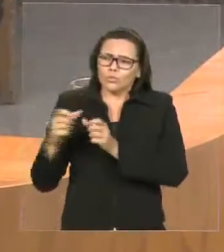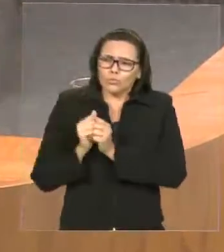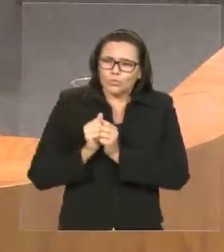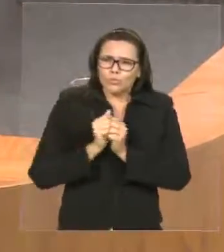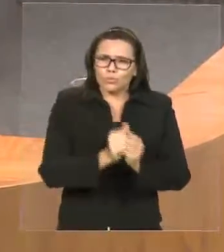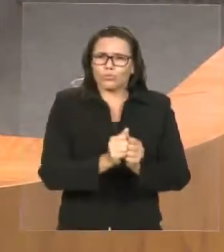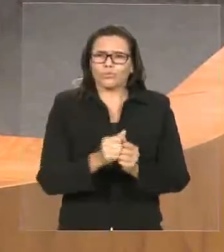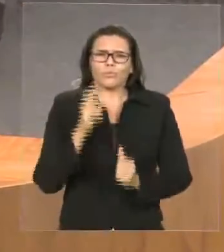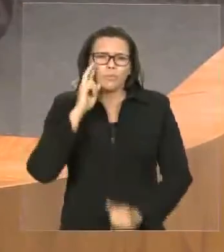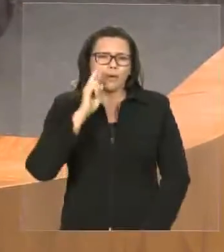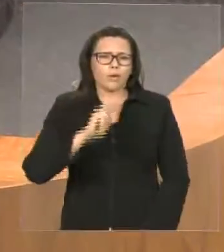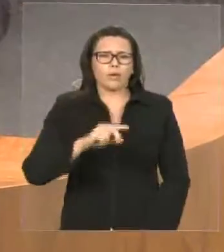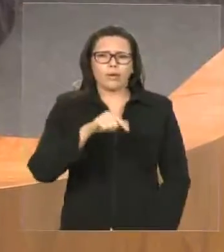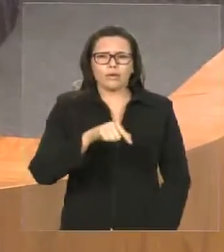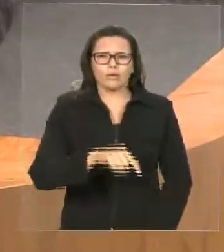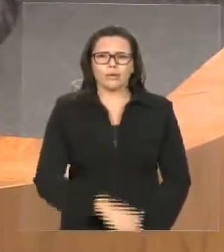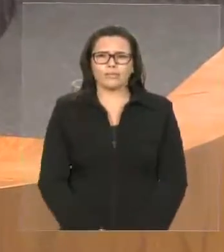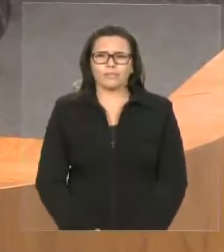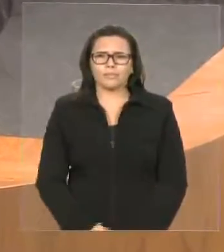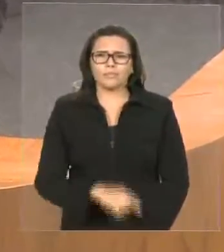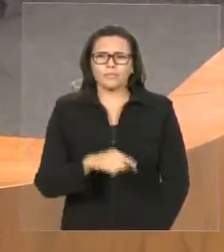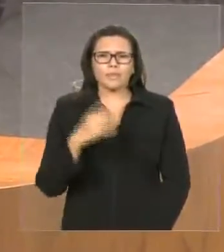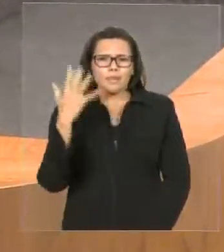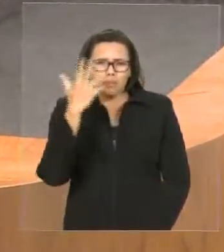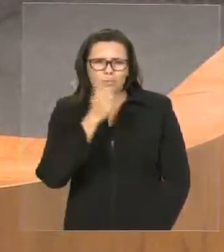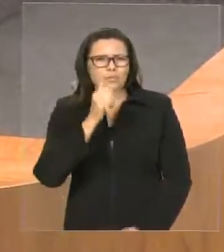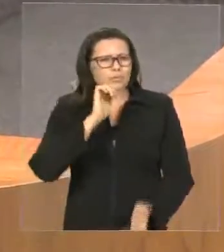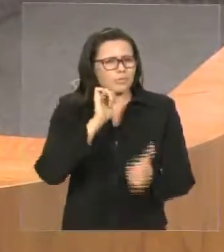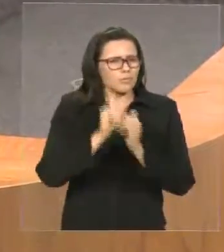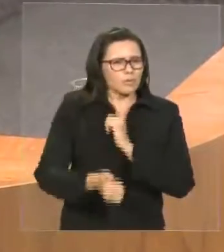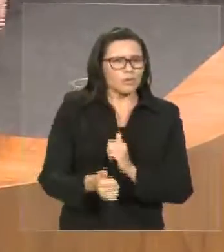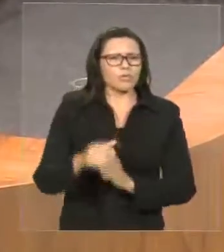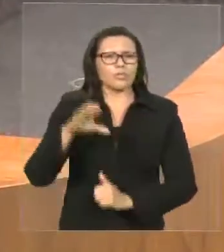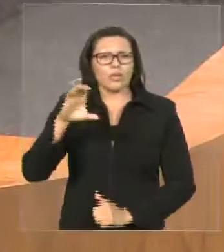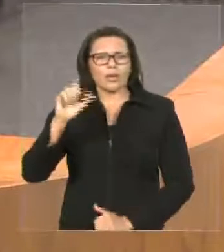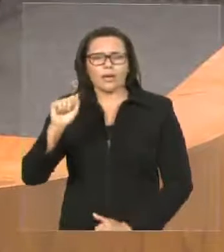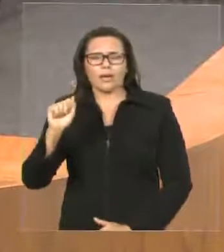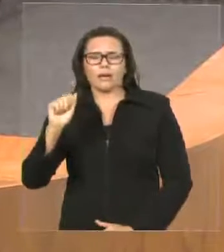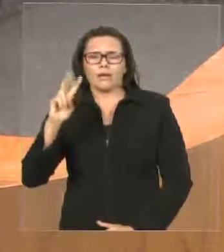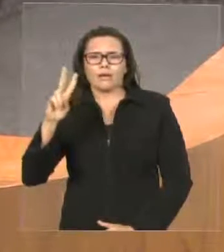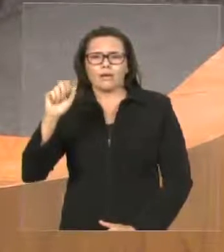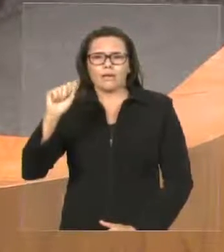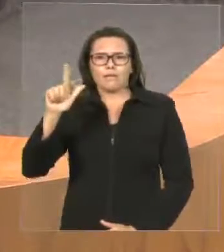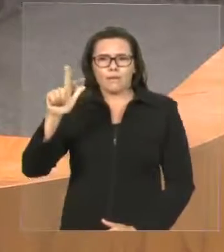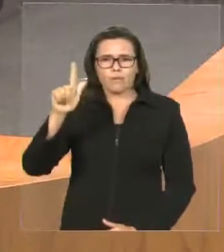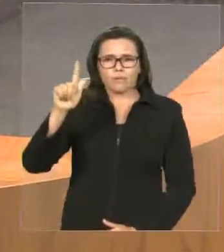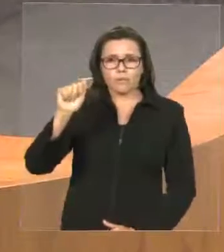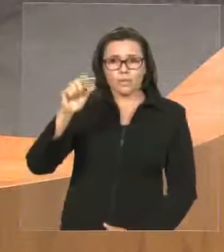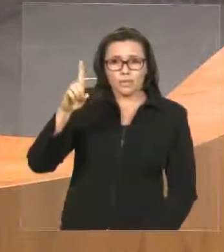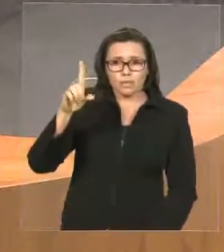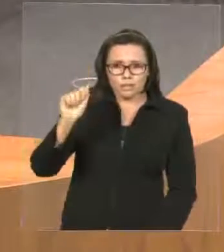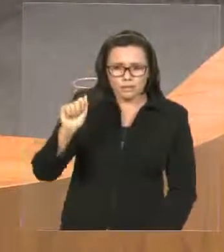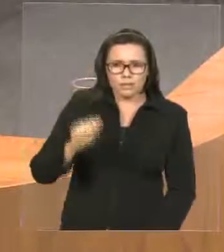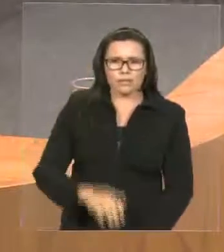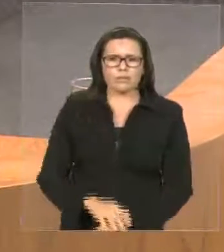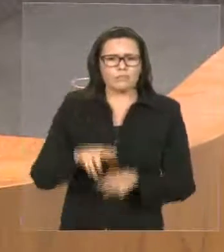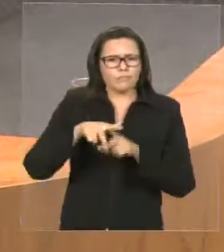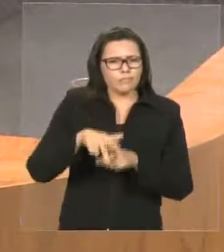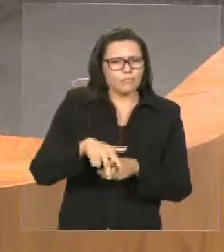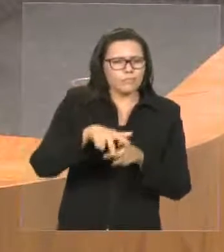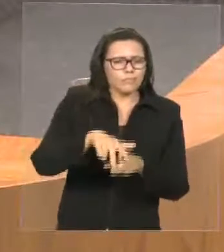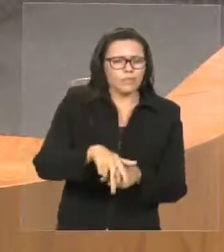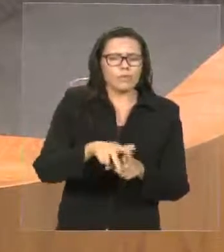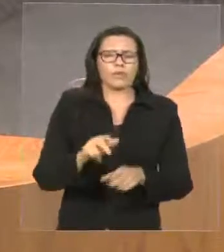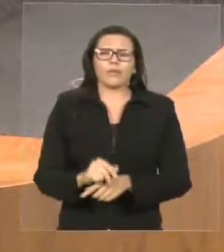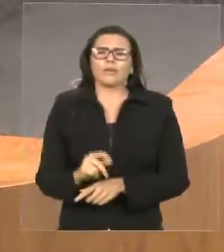beleza da cavalgada, como é a interação da população junto a esses grandes vaqueiros,